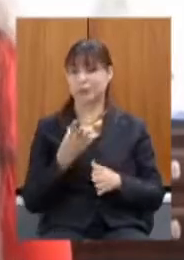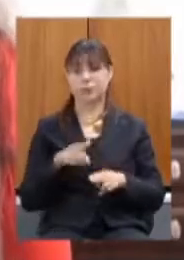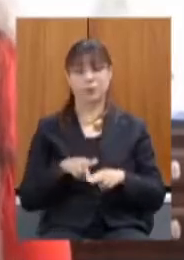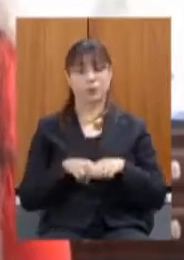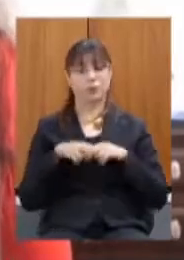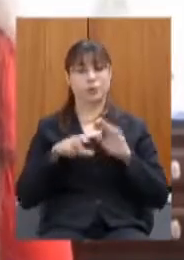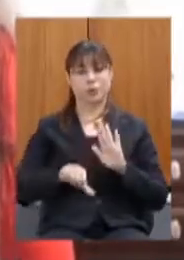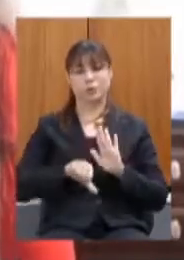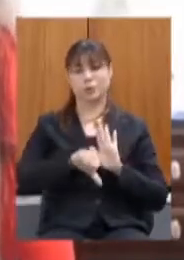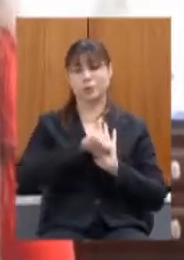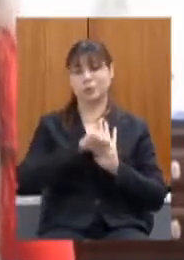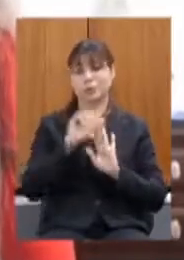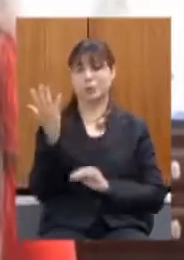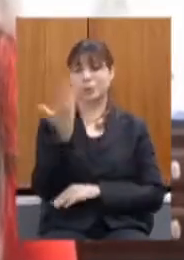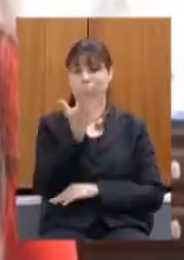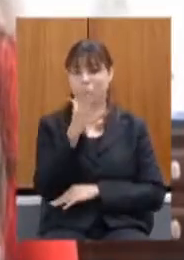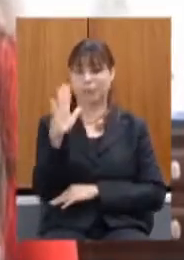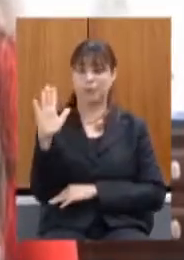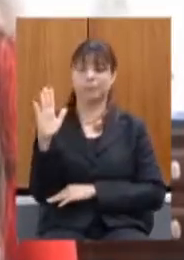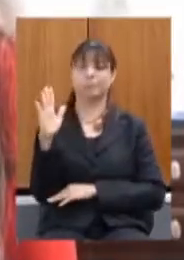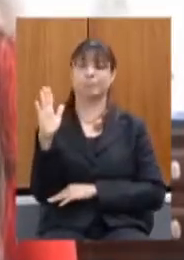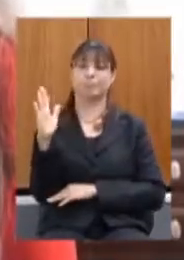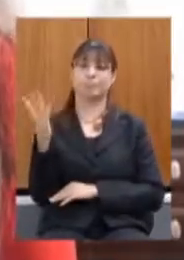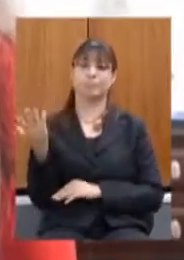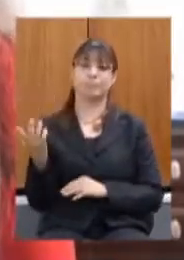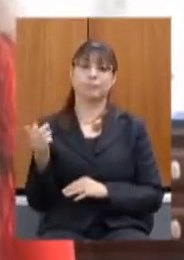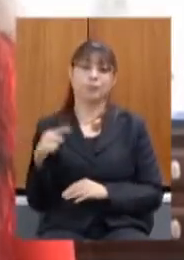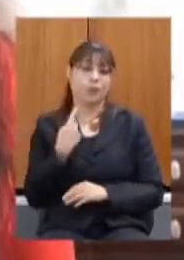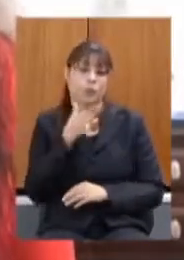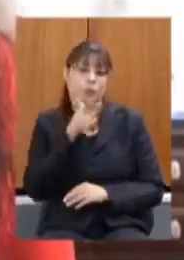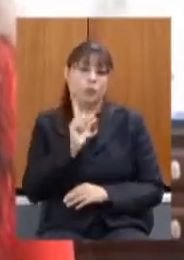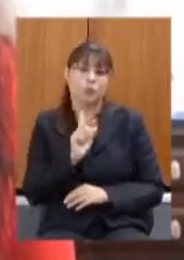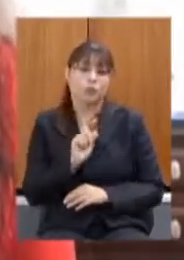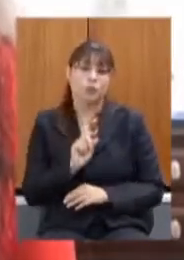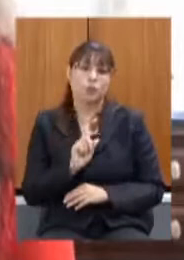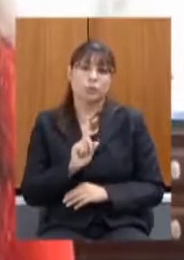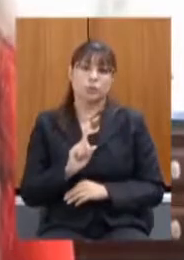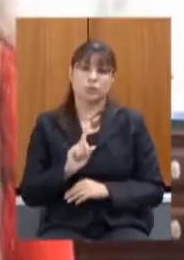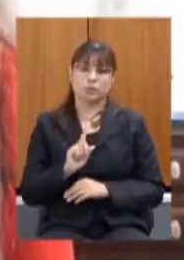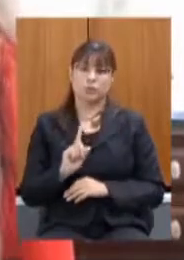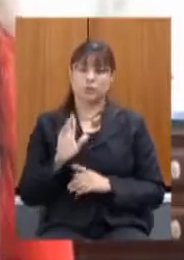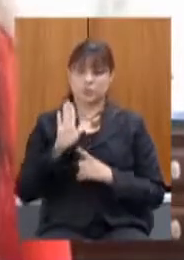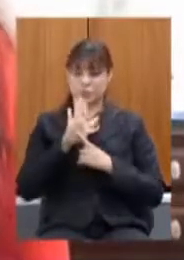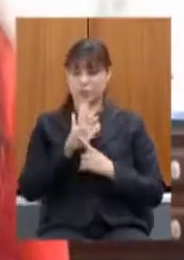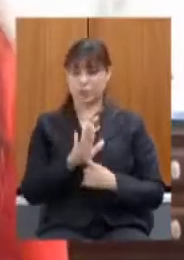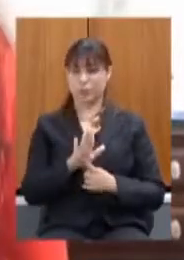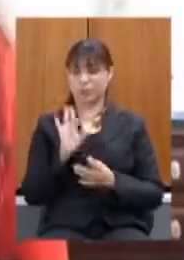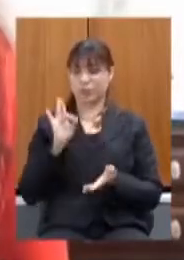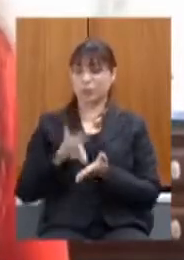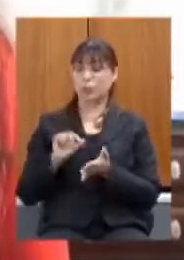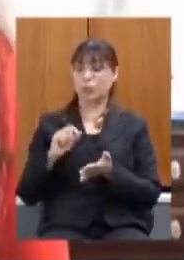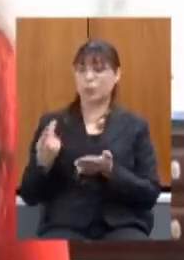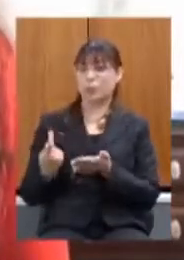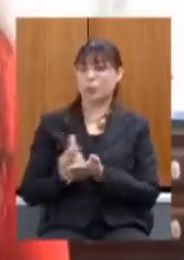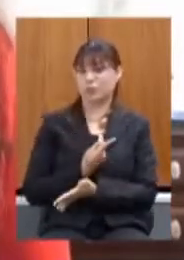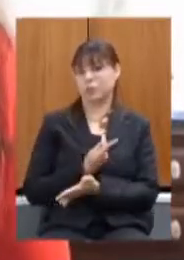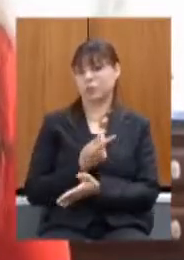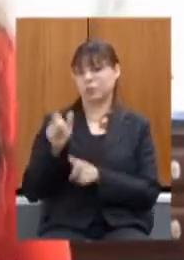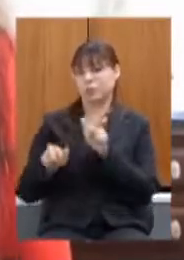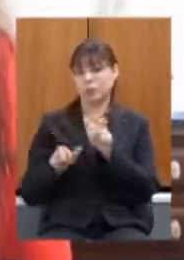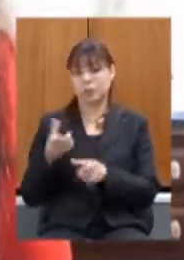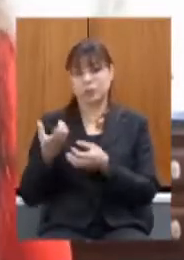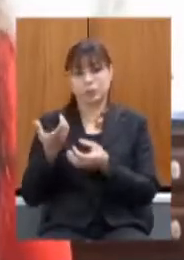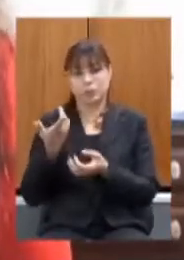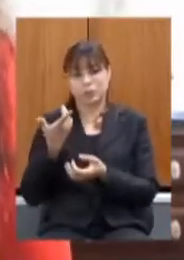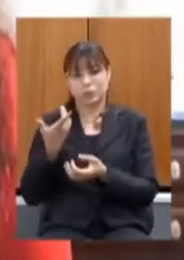aconteceu e não conseguíamos mostrar a nossa real situação os reais atingidos e de que